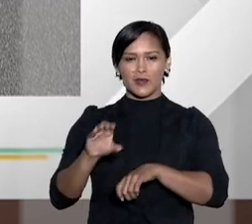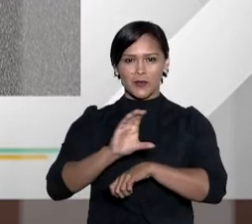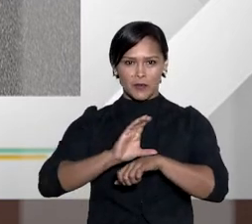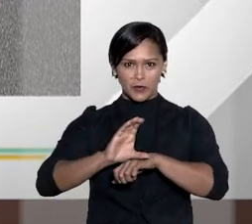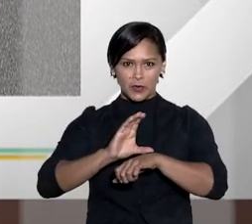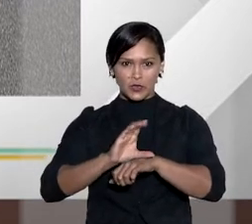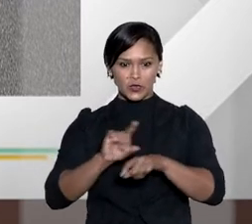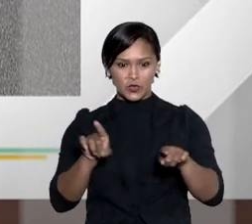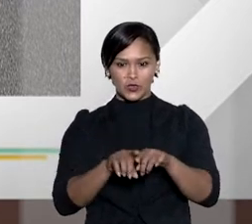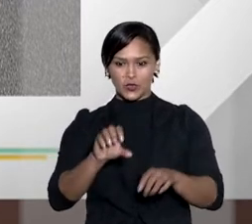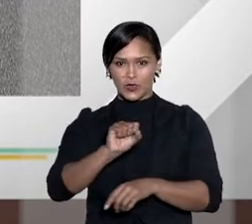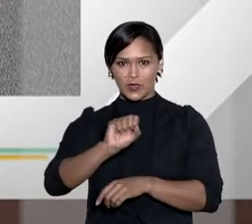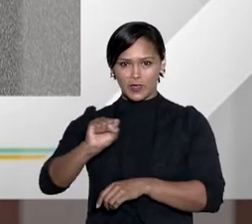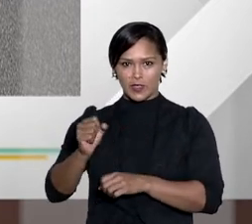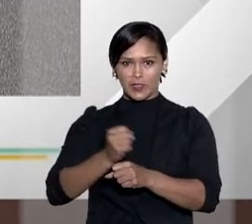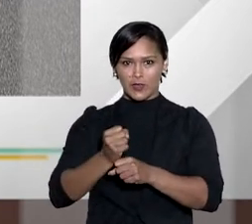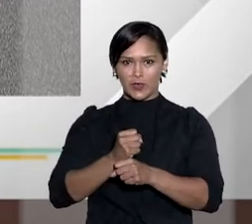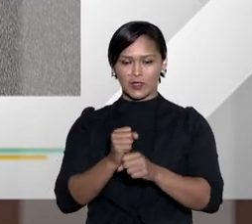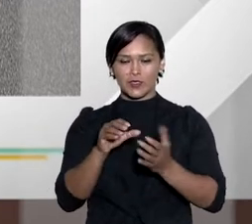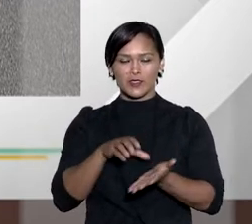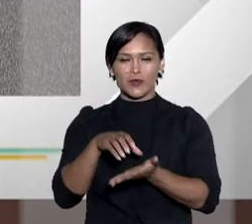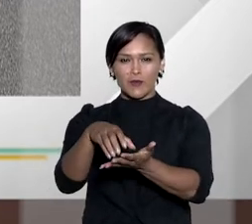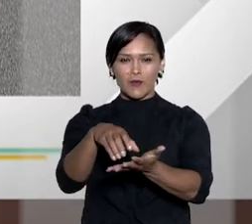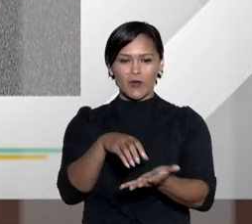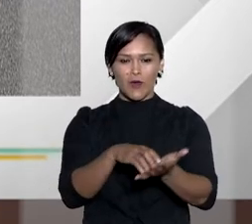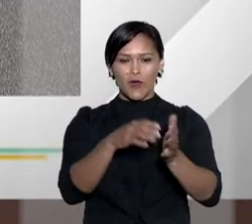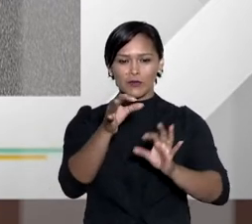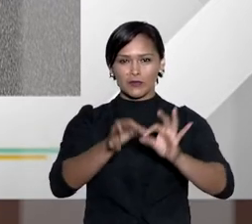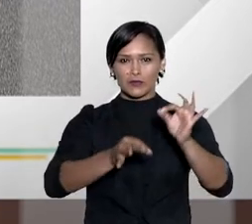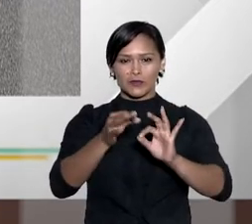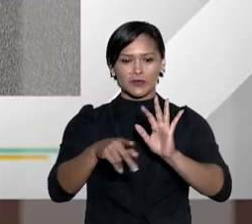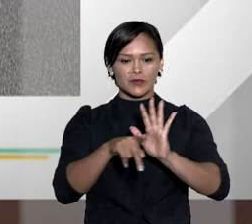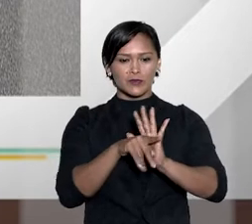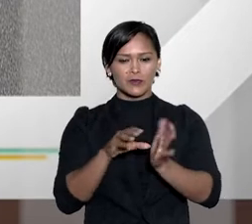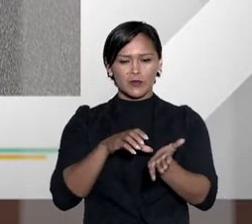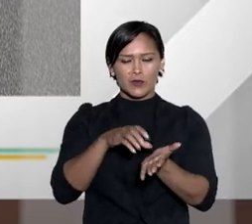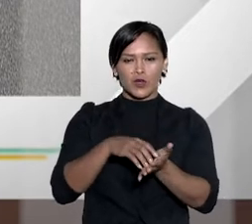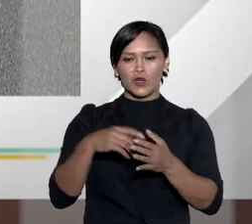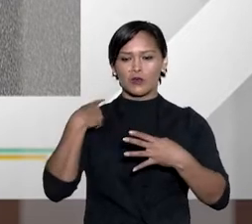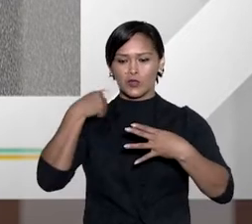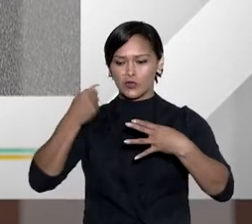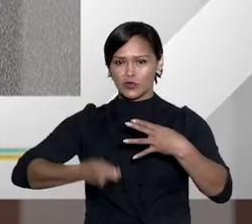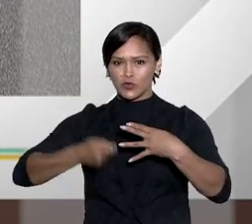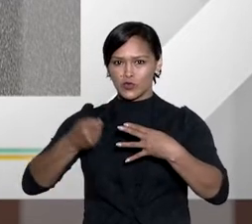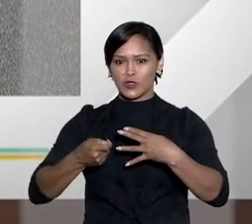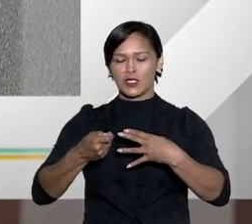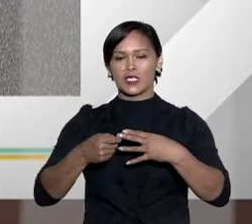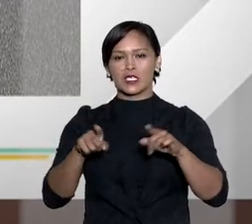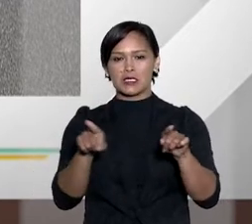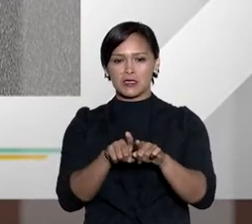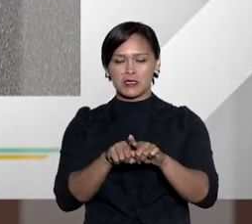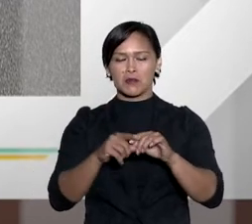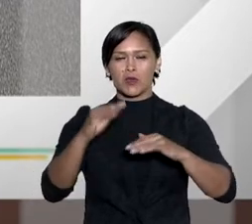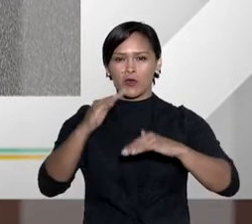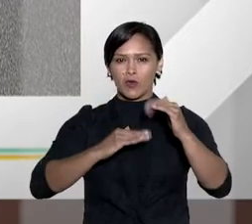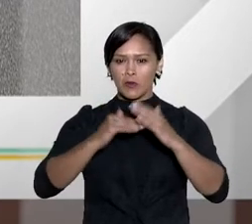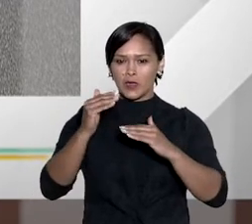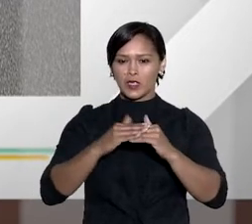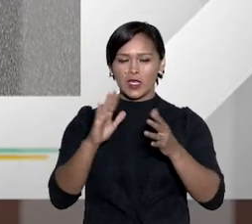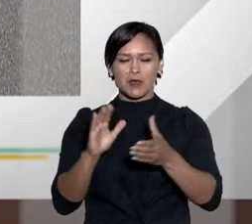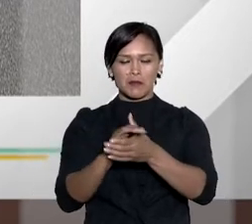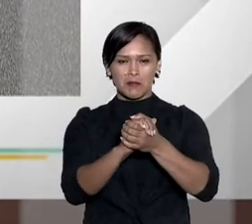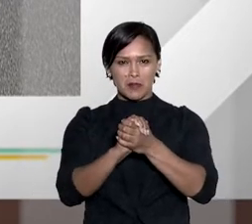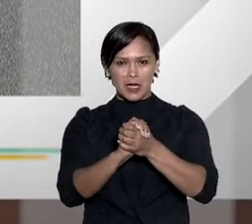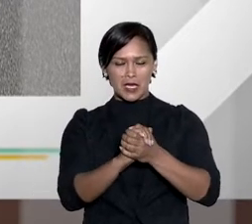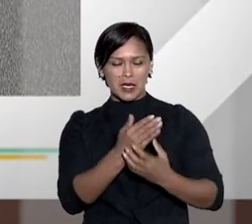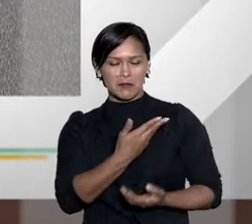Federal de 88 e são órgãos jurisdicionais compostos por juízes tolgados e leigos com competência para conciliação,